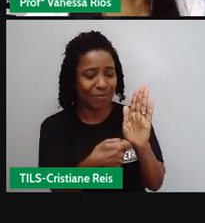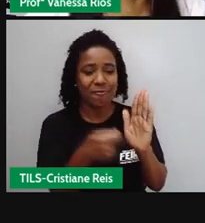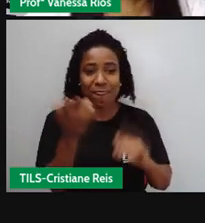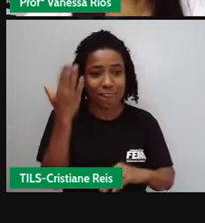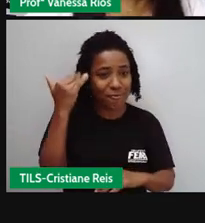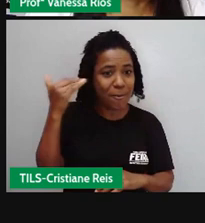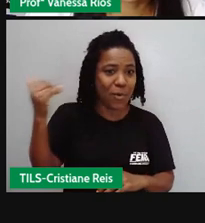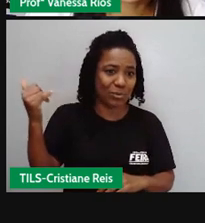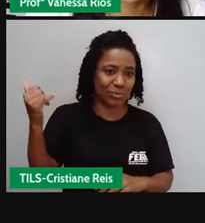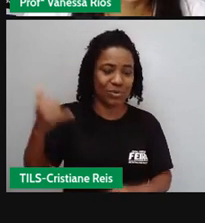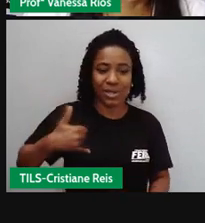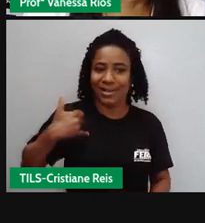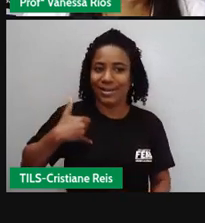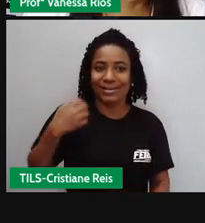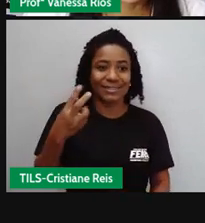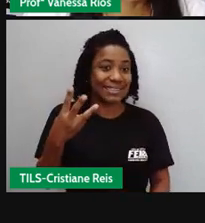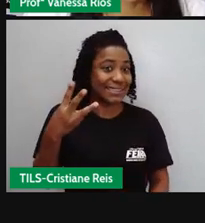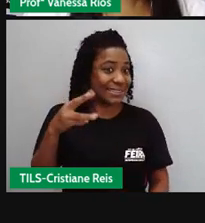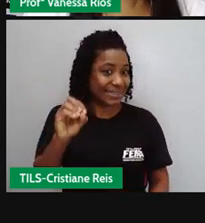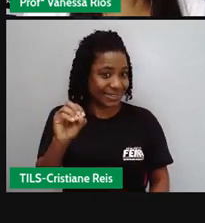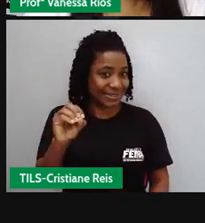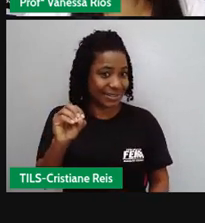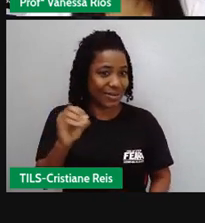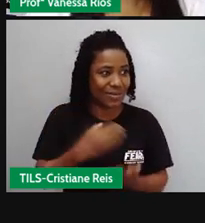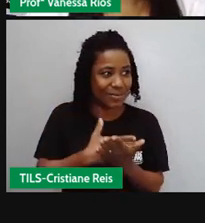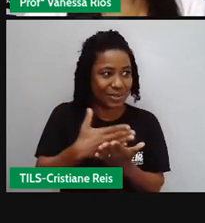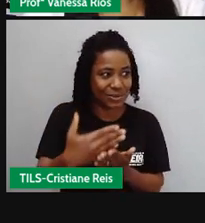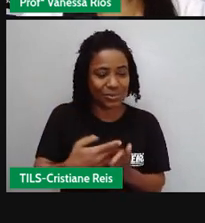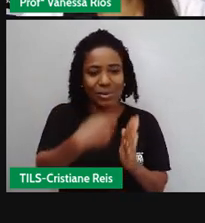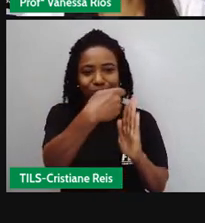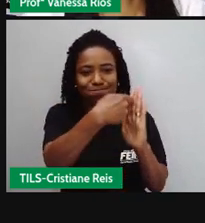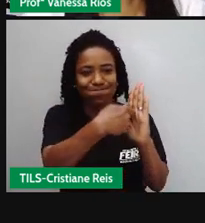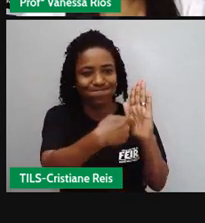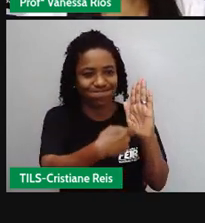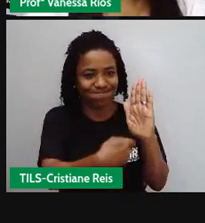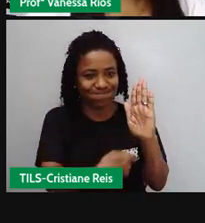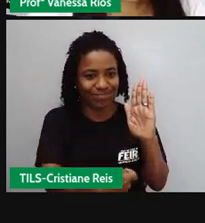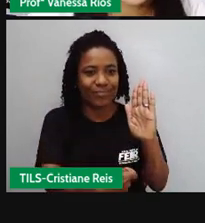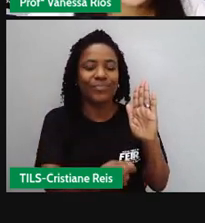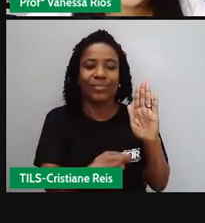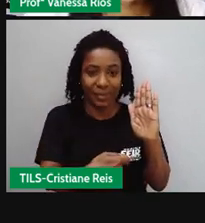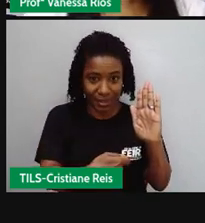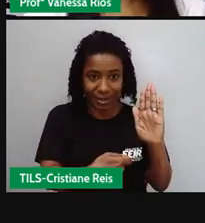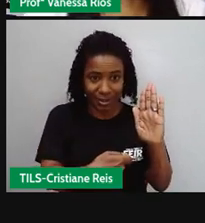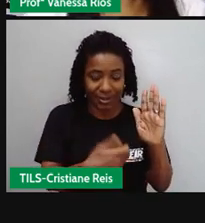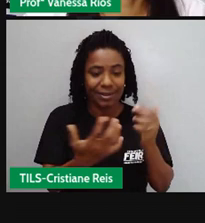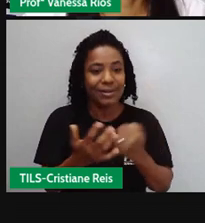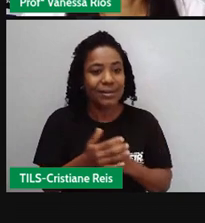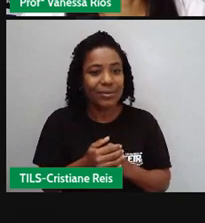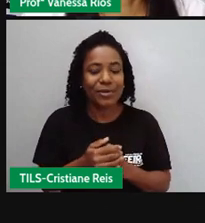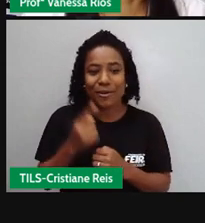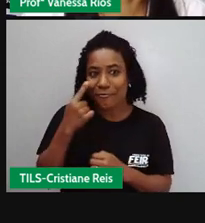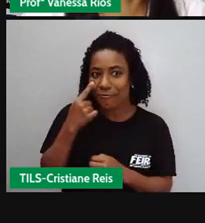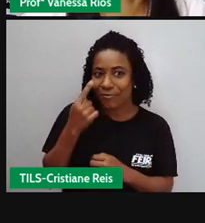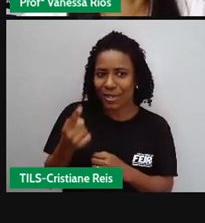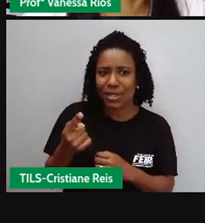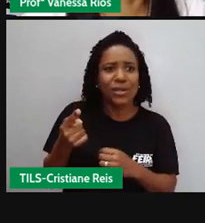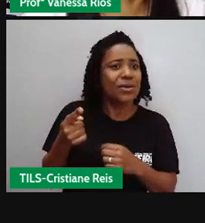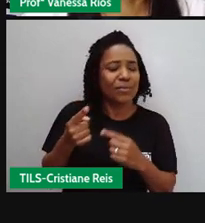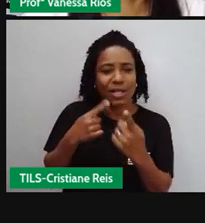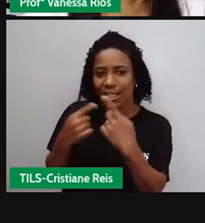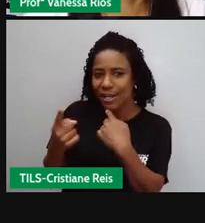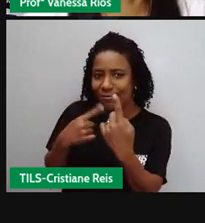dos 30 anos. Aprovi uma entrevista onde ele falava, né, sobre isso, que muitos